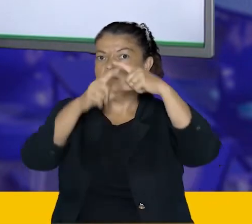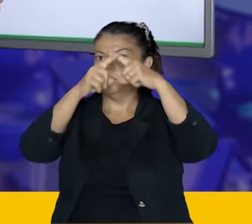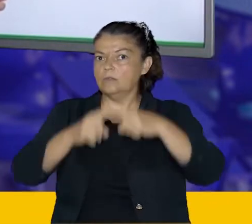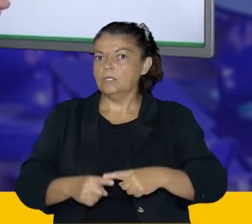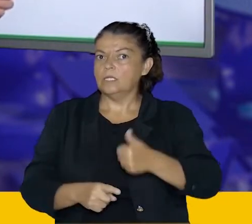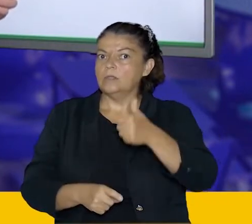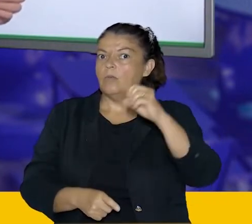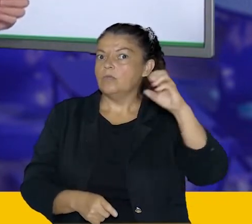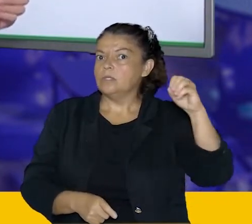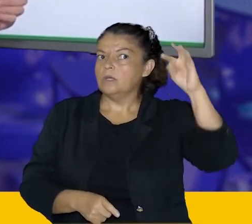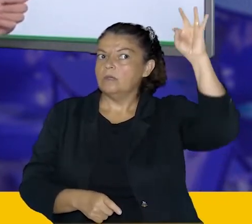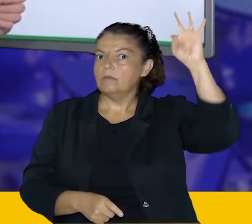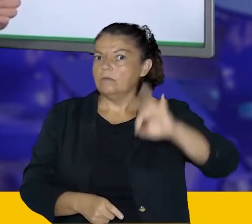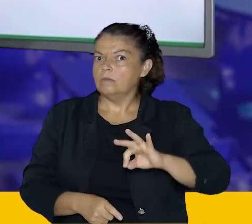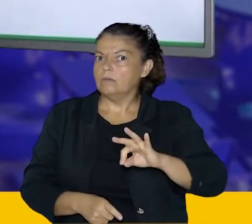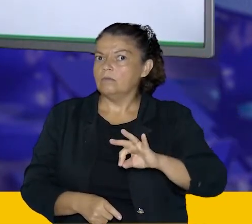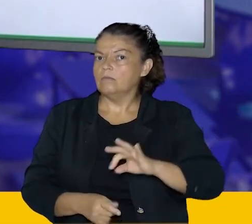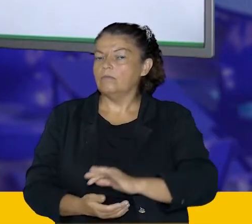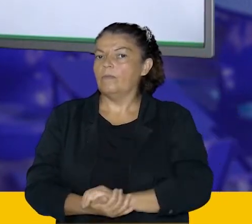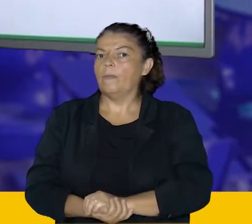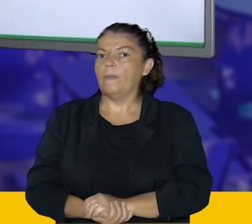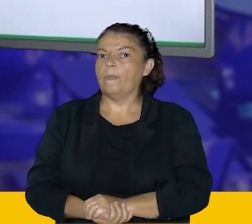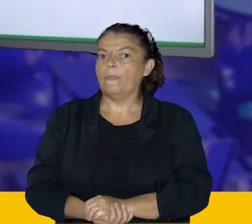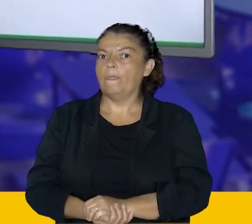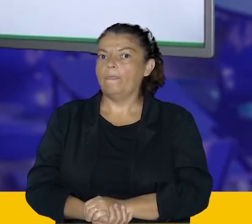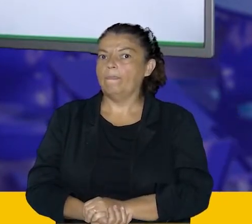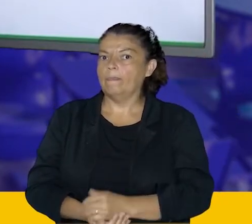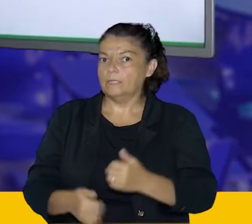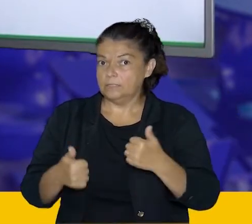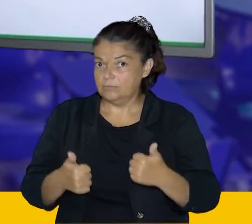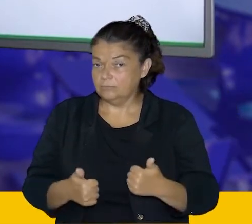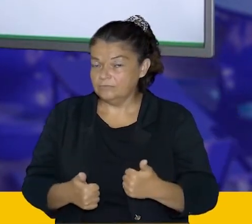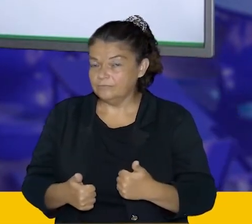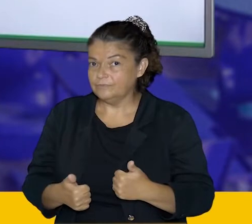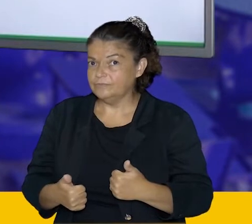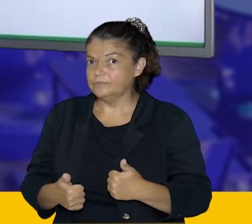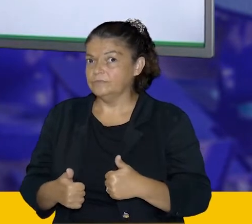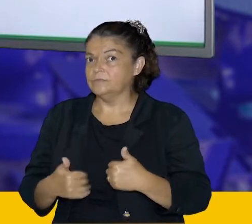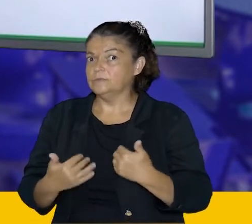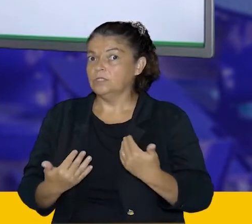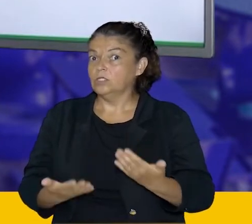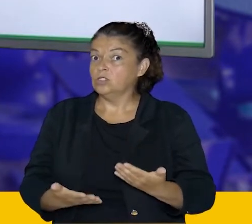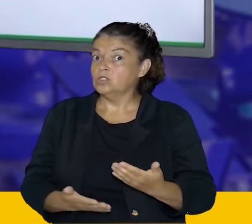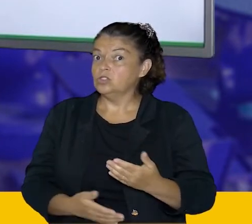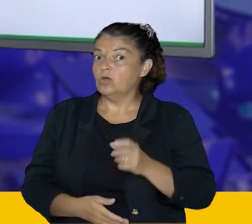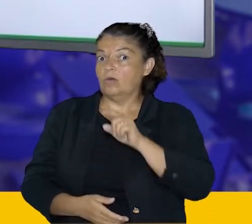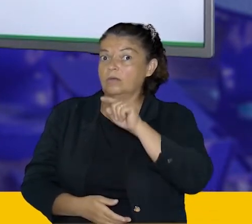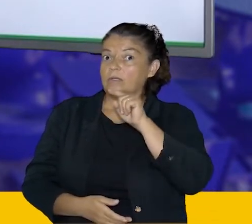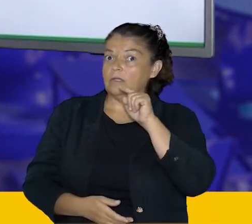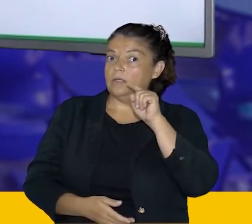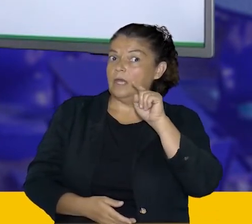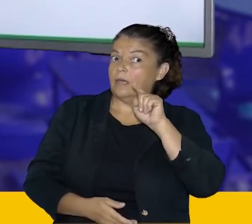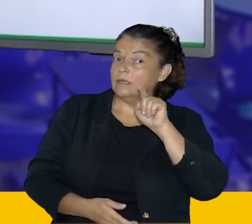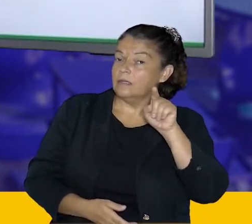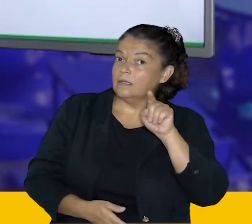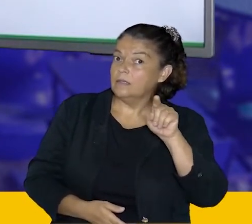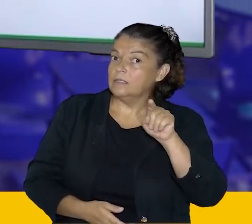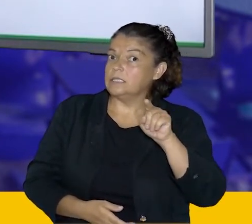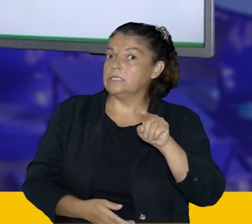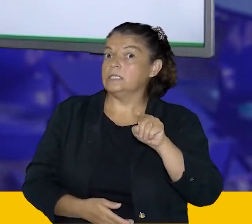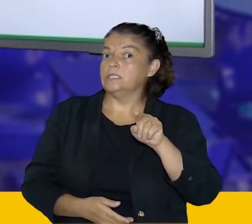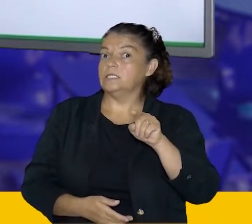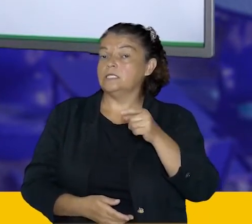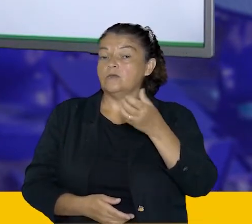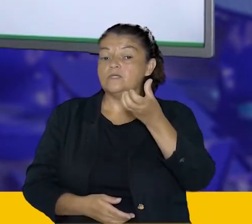a gente obtém esse valor de 1,1%. Está dando certo aí de vocês? Só que aqui nesse caso são seis cidades, como eu